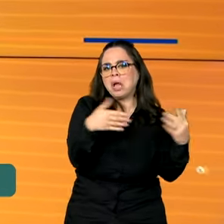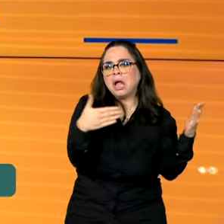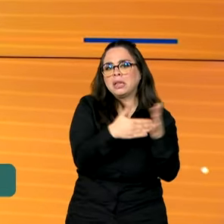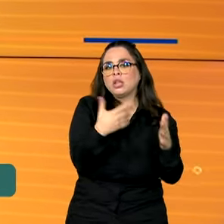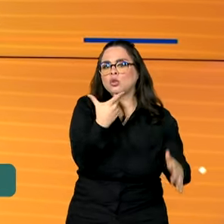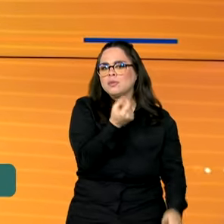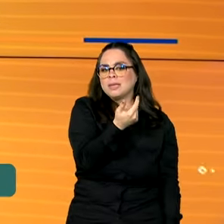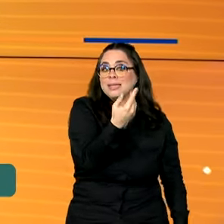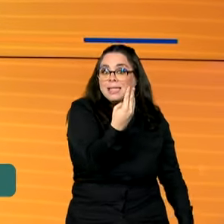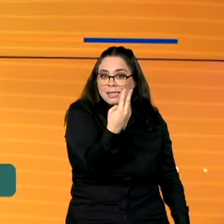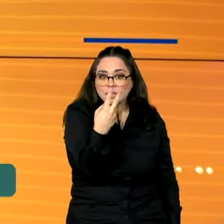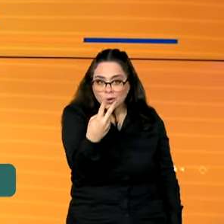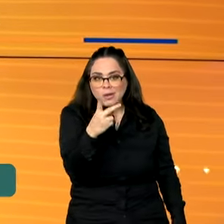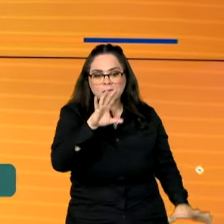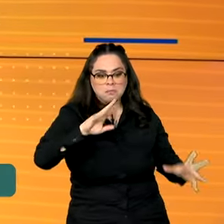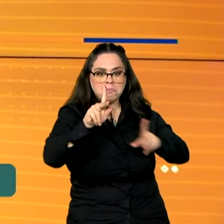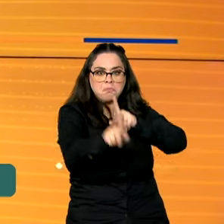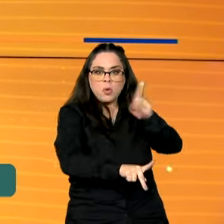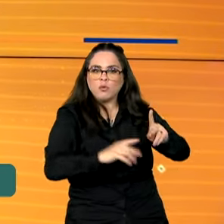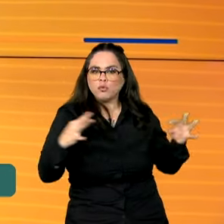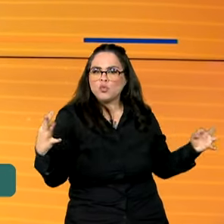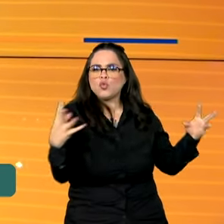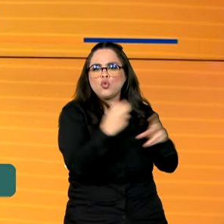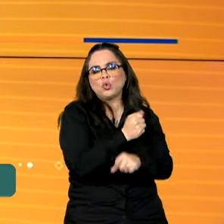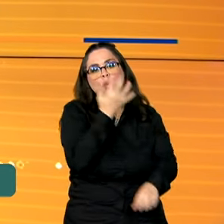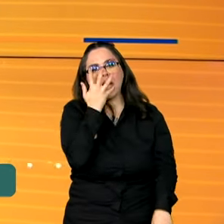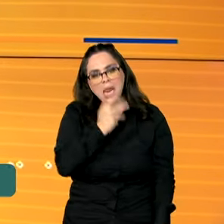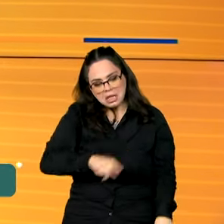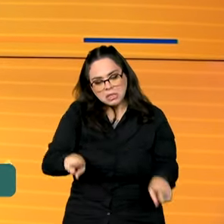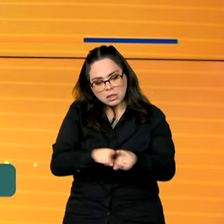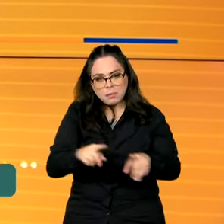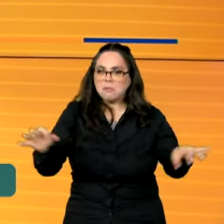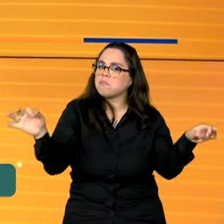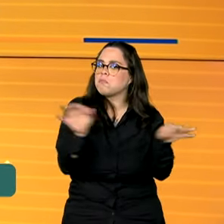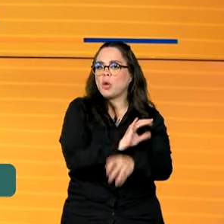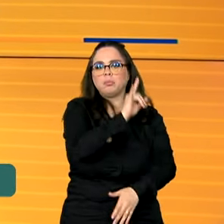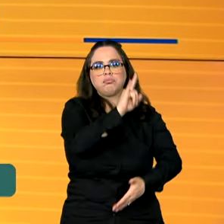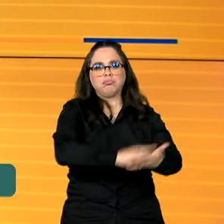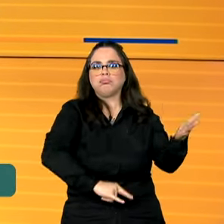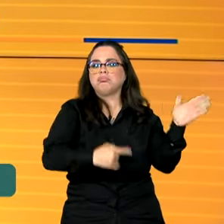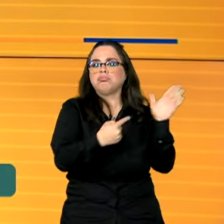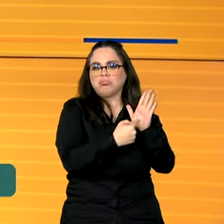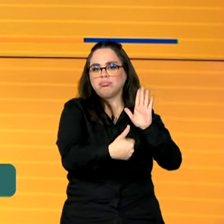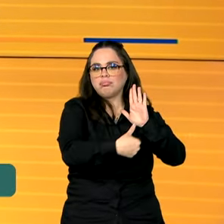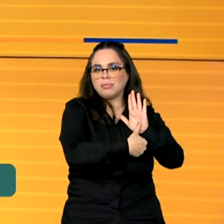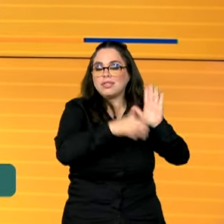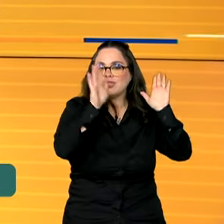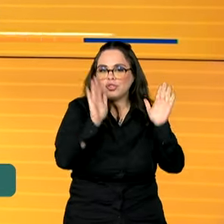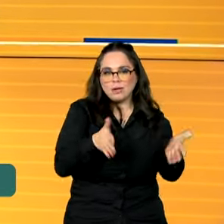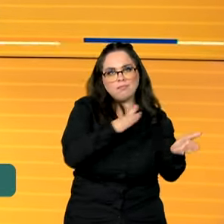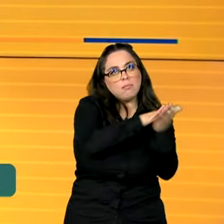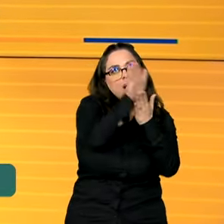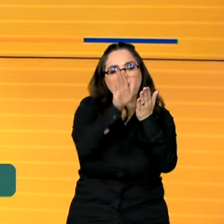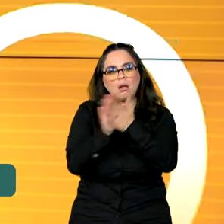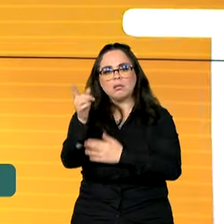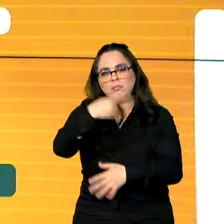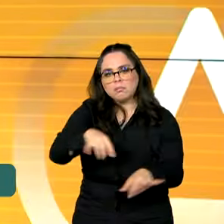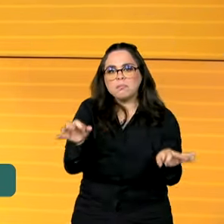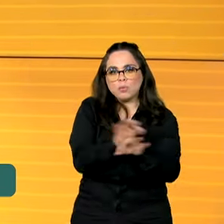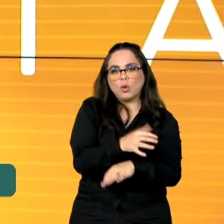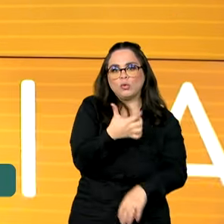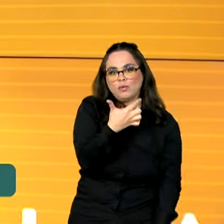2032, toda a população, incluindo as crianças, contem com esse documento, que já é emitido em 26